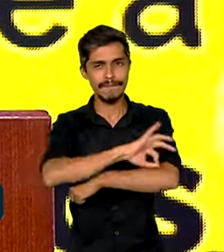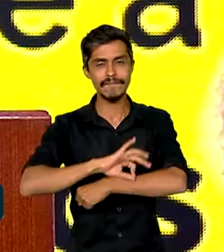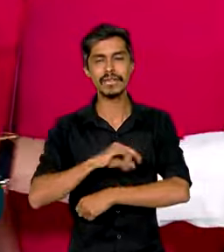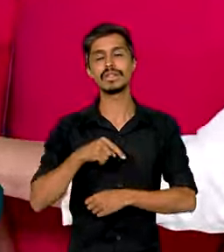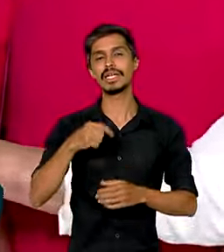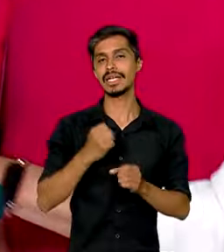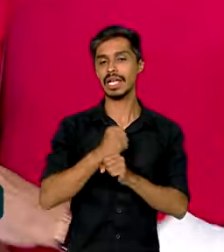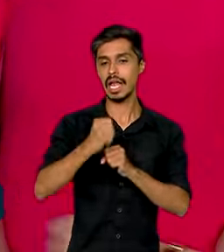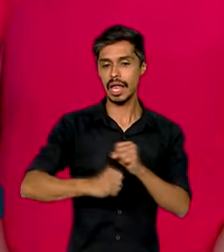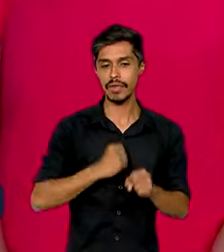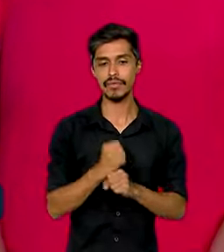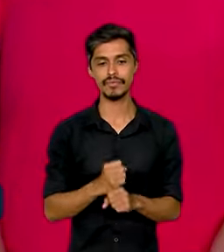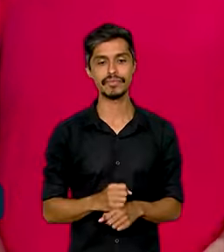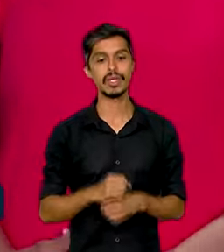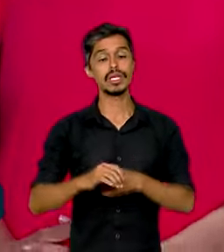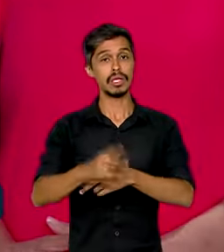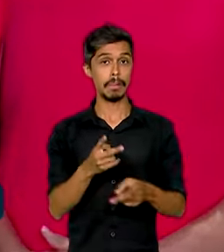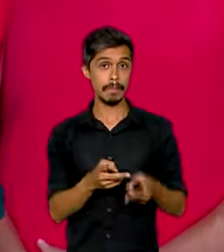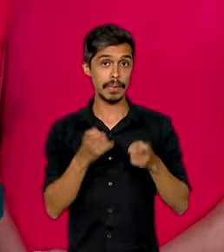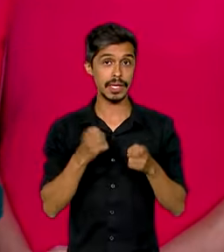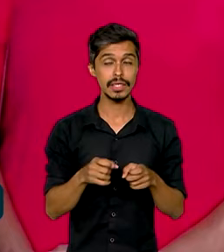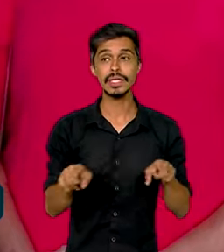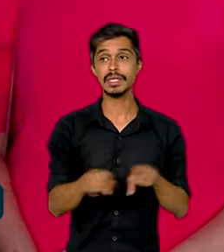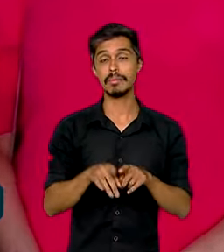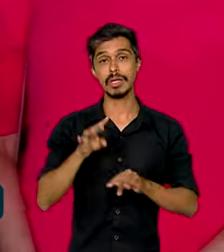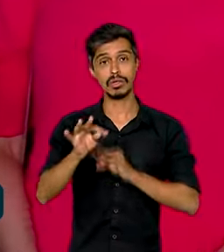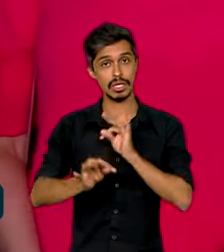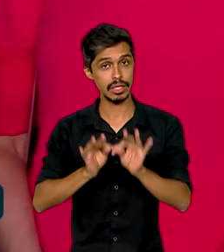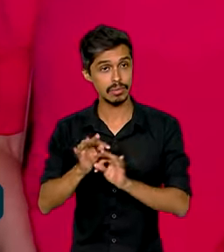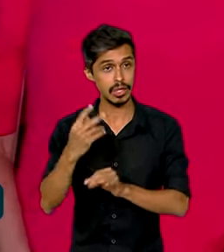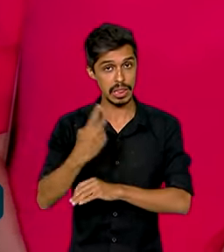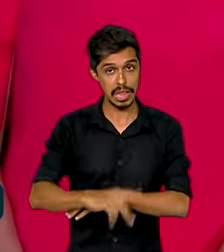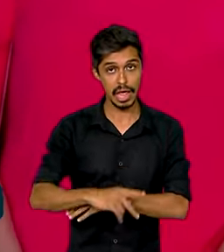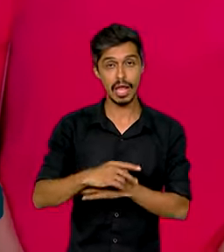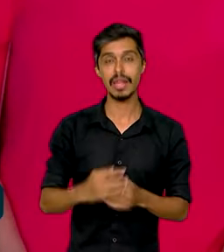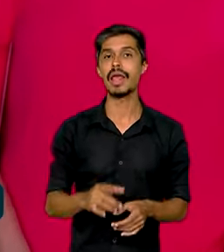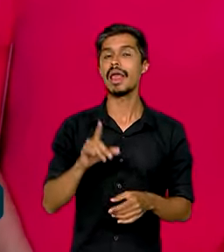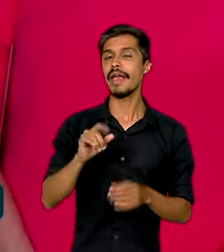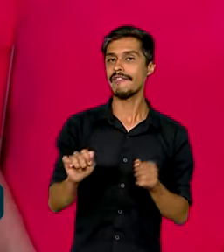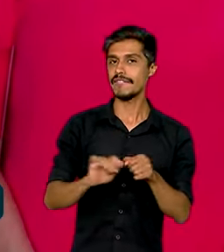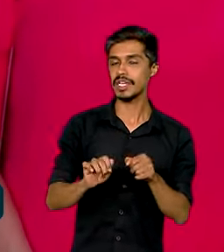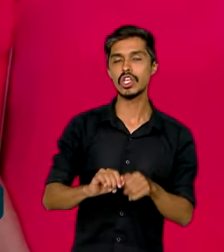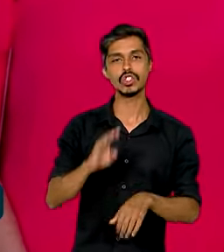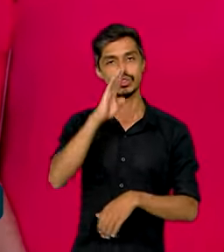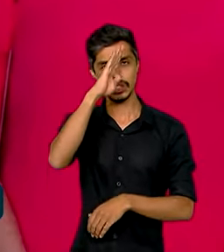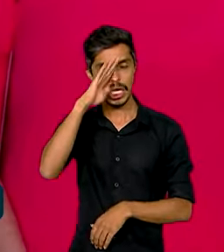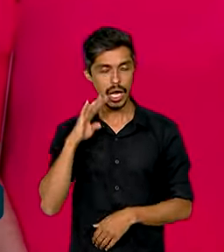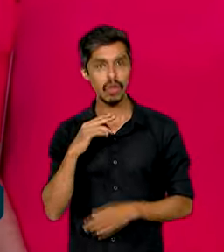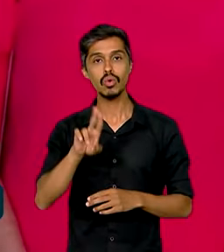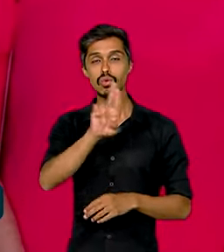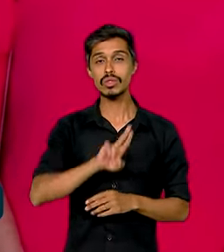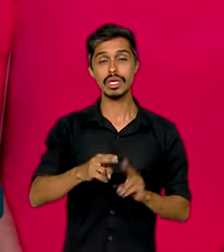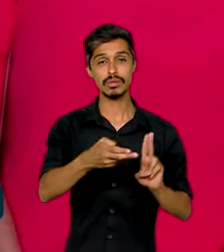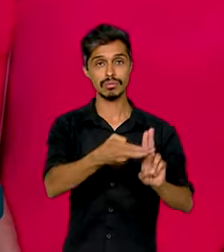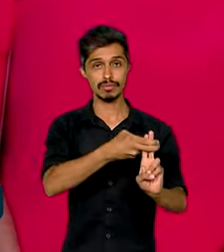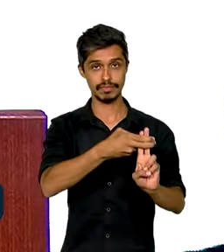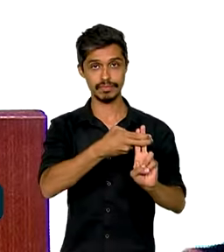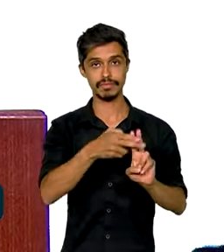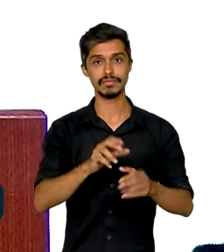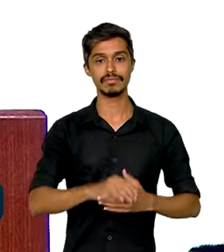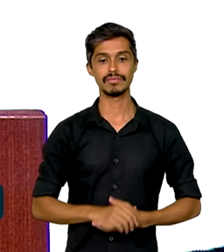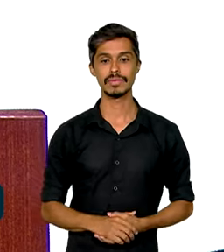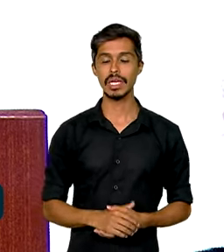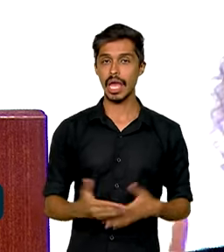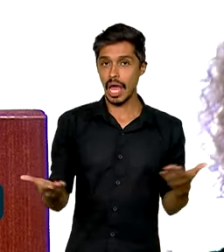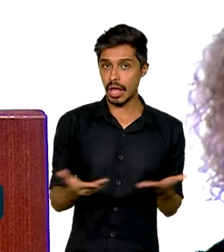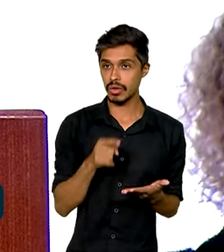Brasil. Tanto o diagnóstico quanto o tratamento da ranceníase são feitos gratuitamente pelo Sistema Único de Saúde,